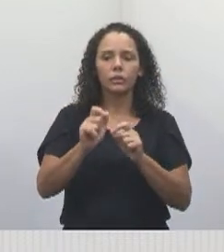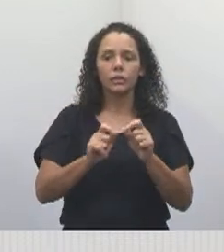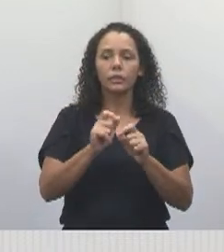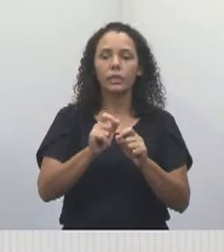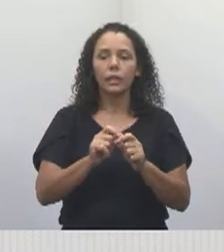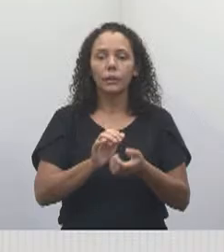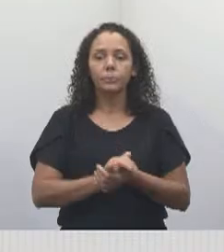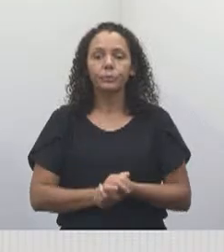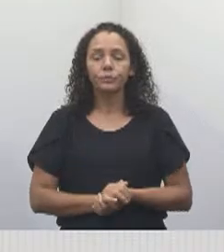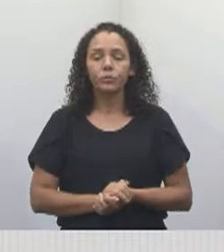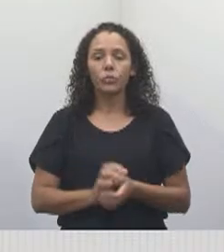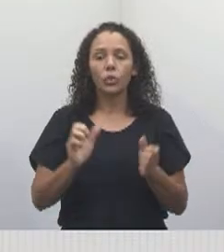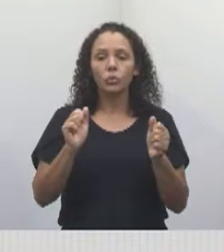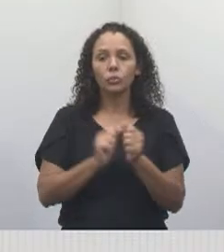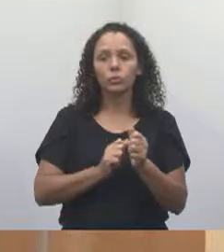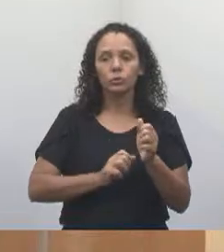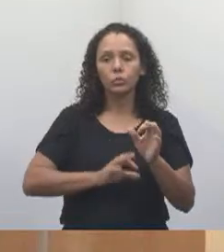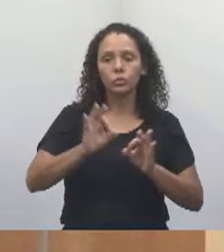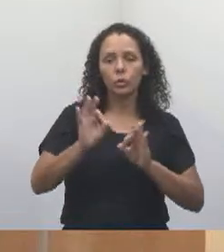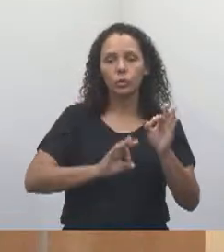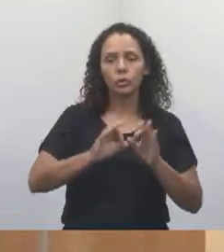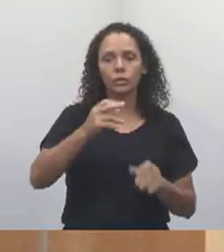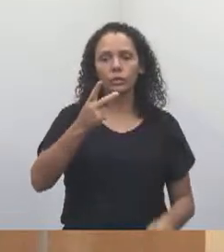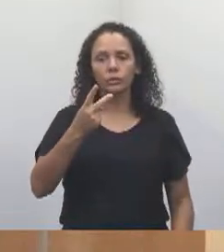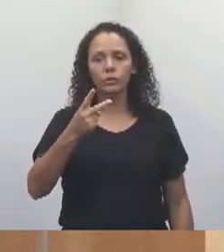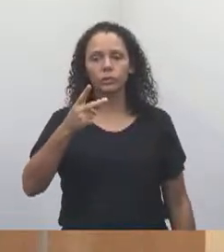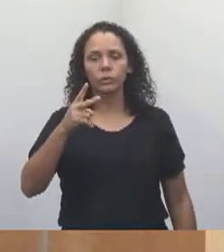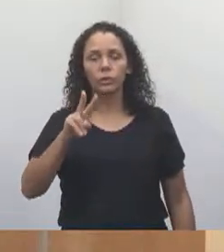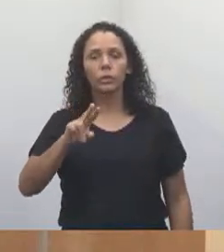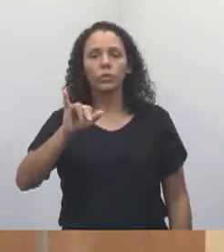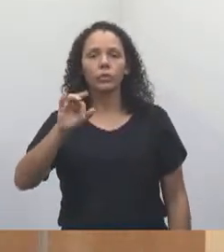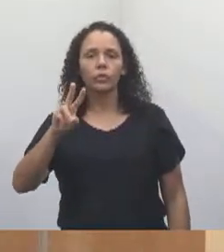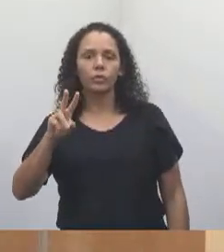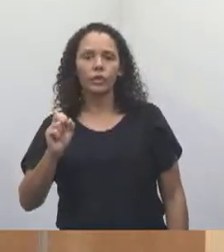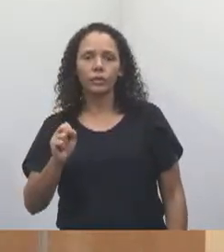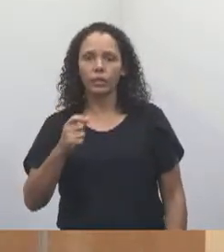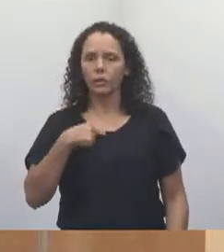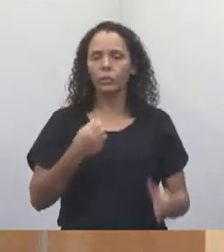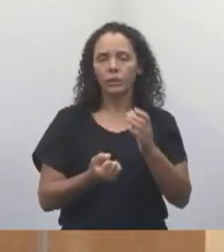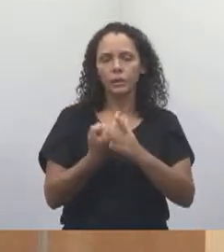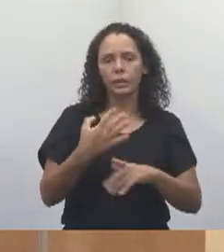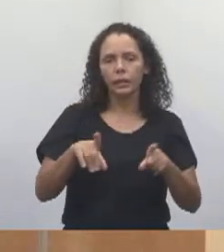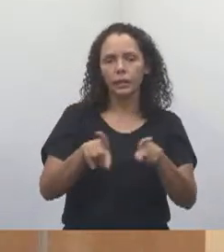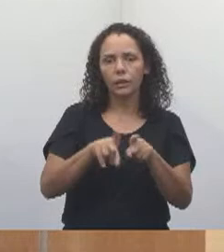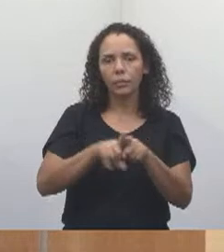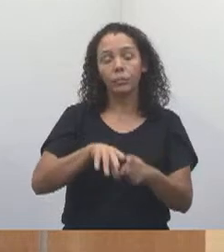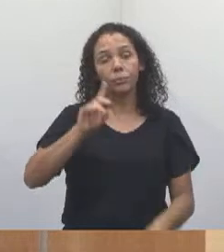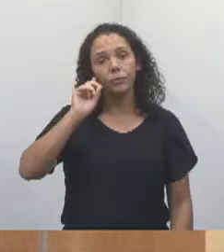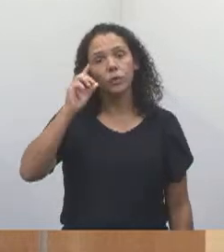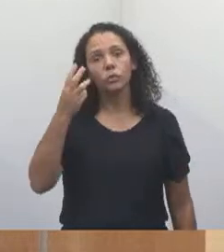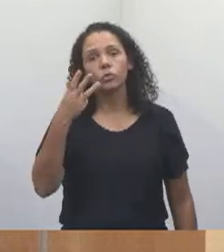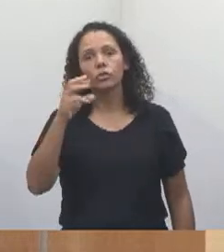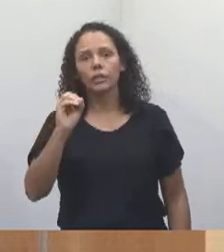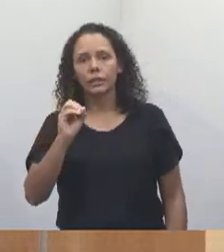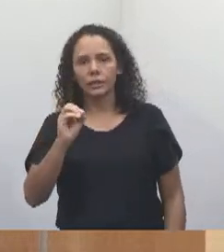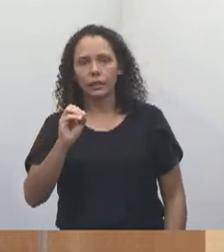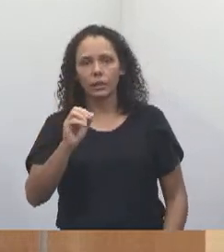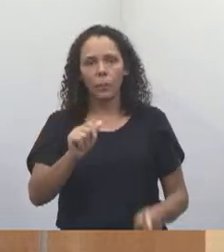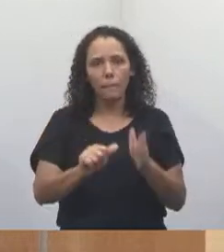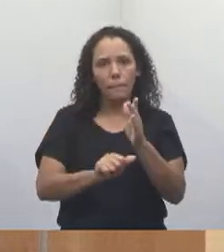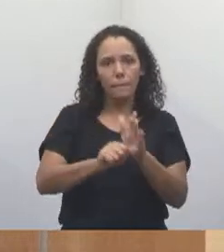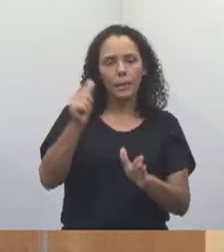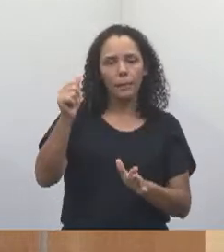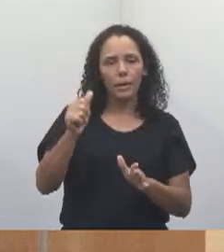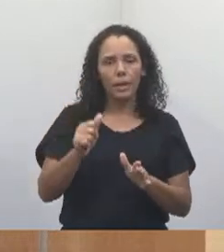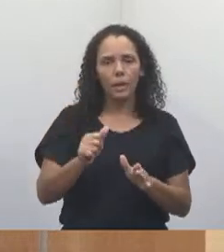também é um projeto de minha autoria, junto com a minha equipe, nós, no dia 30, fizemos o primeiro pedal